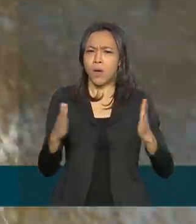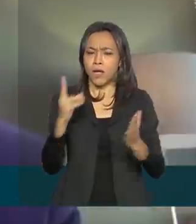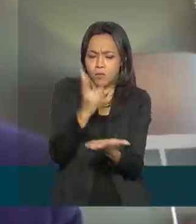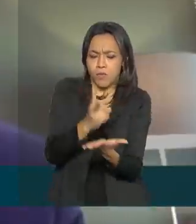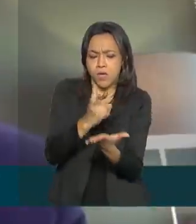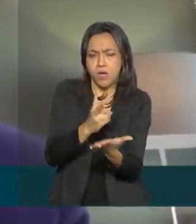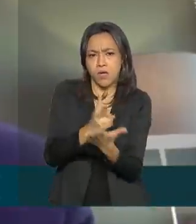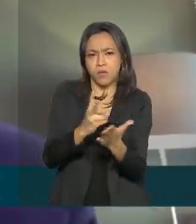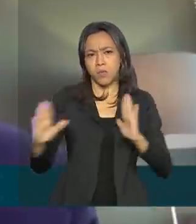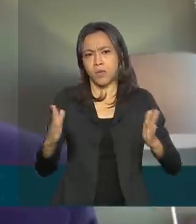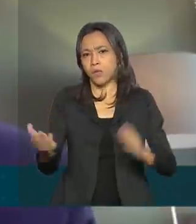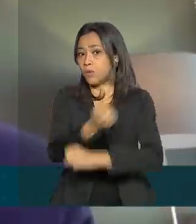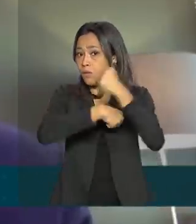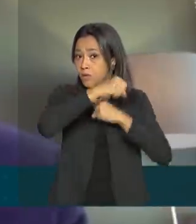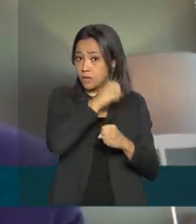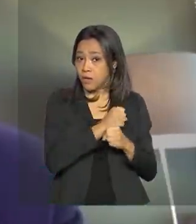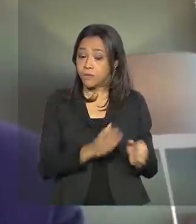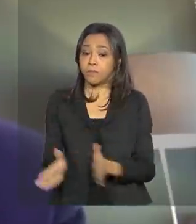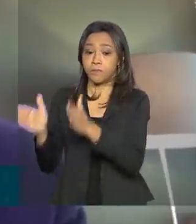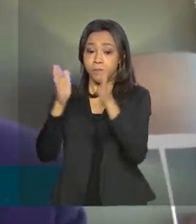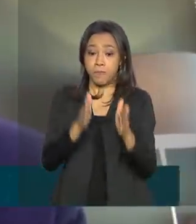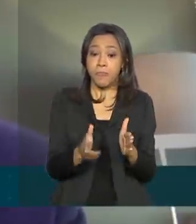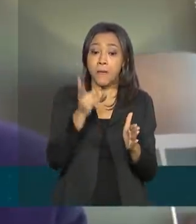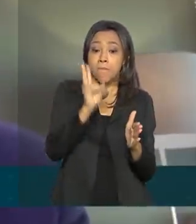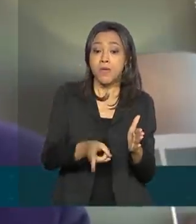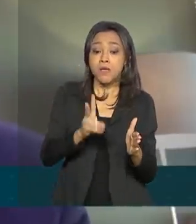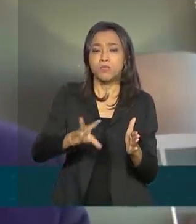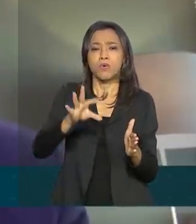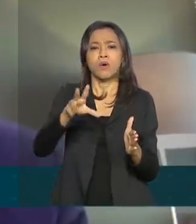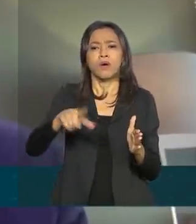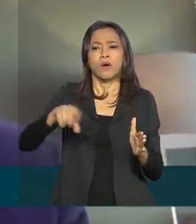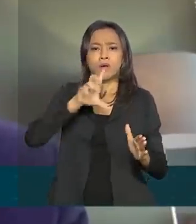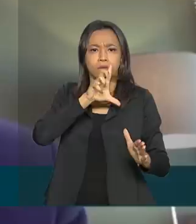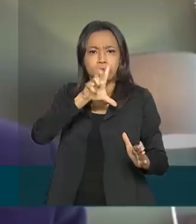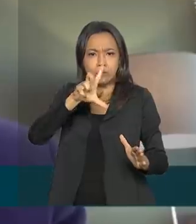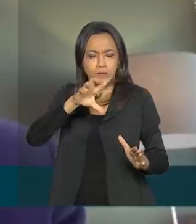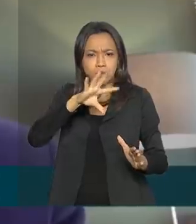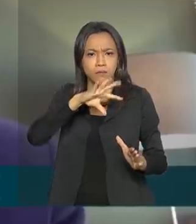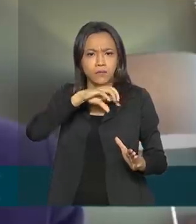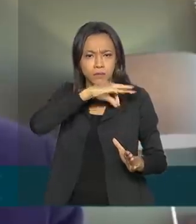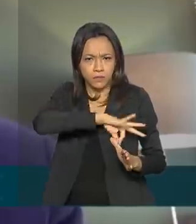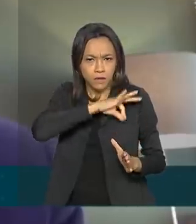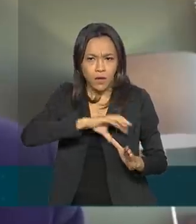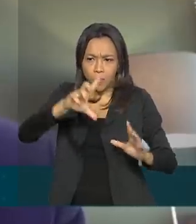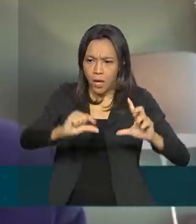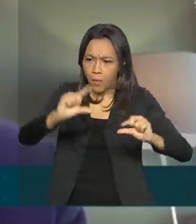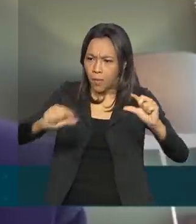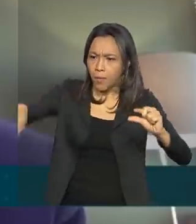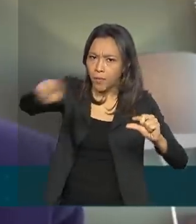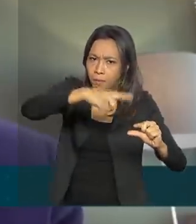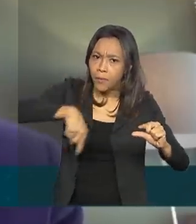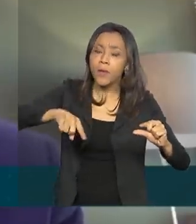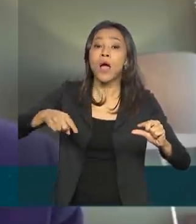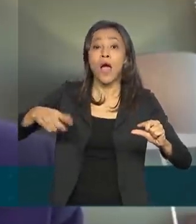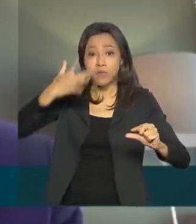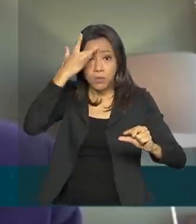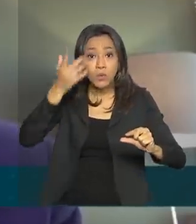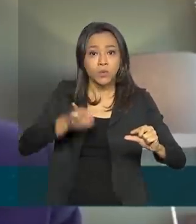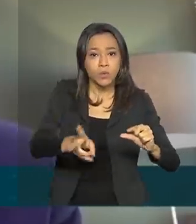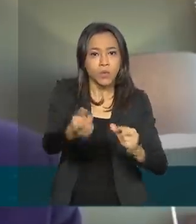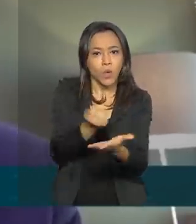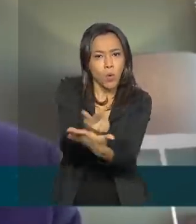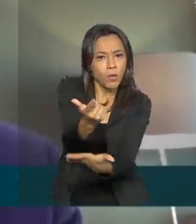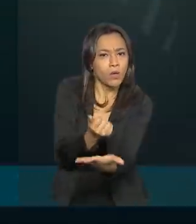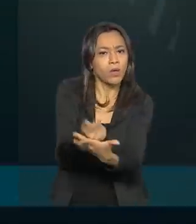passado. Mesmo com queda de renda, os consumidores continuam comprando produtos, sobretudo produtos